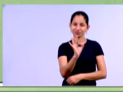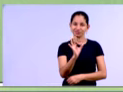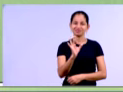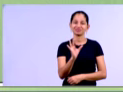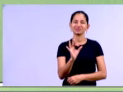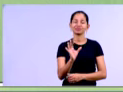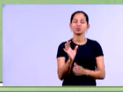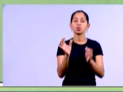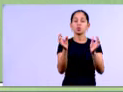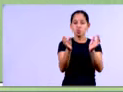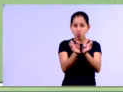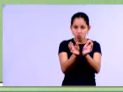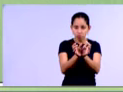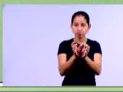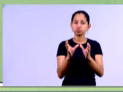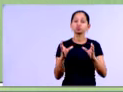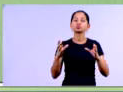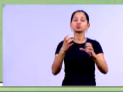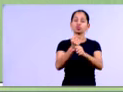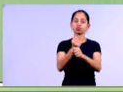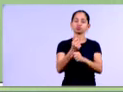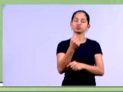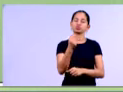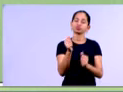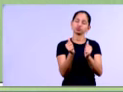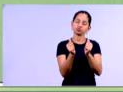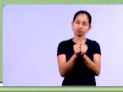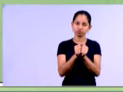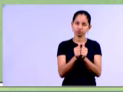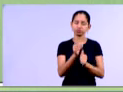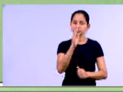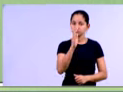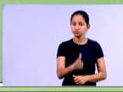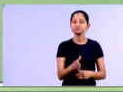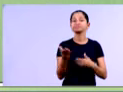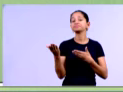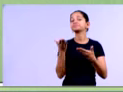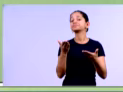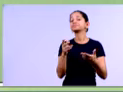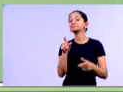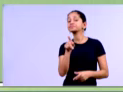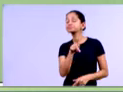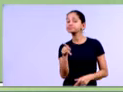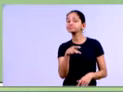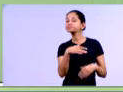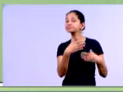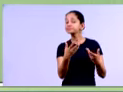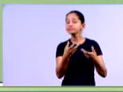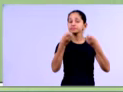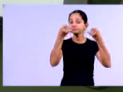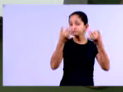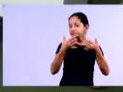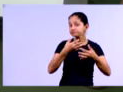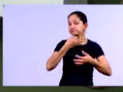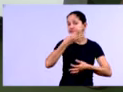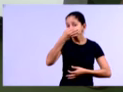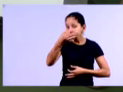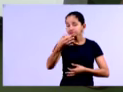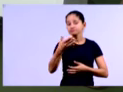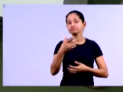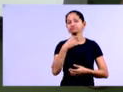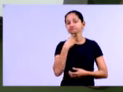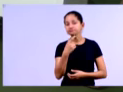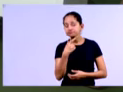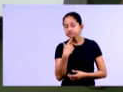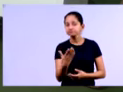grupo, né, que é o grupo do ativo. Ok, gente? Professor Klebio, o senhor quer tecer algum comentário, alguma dúvida,